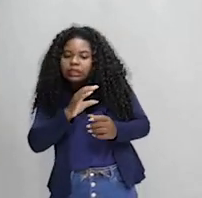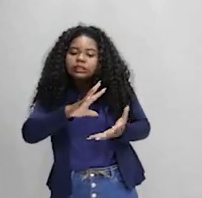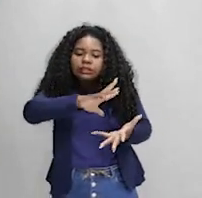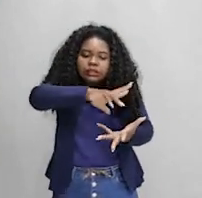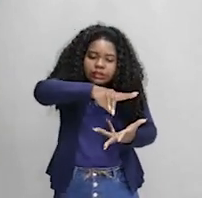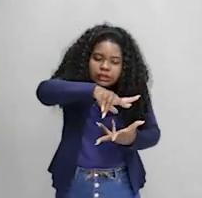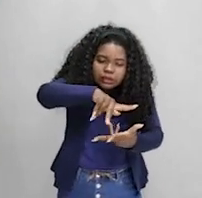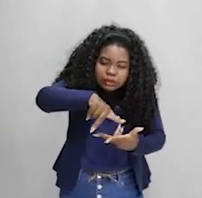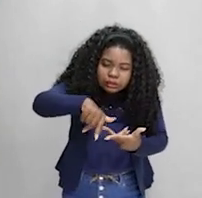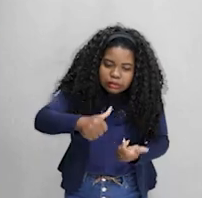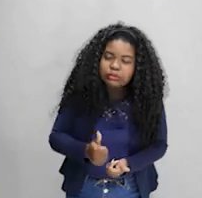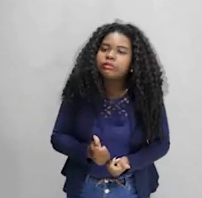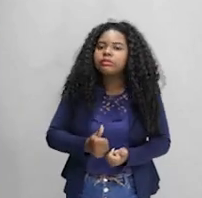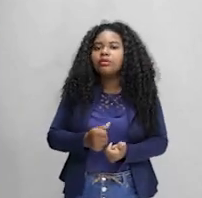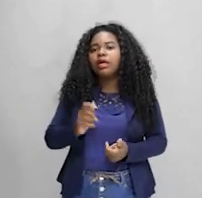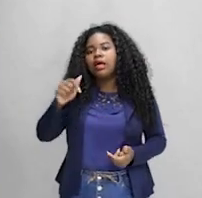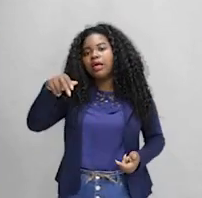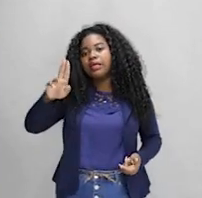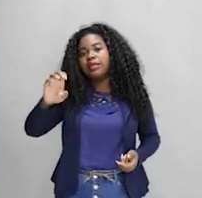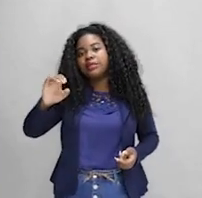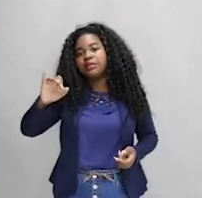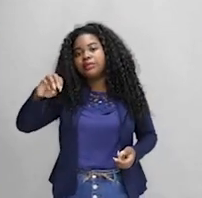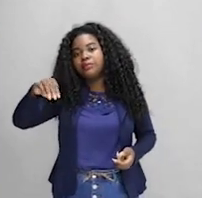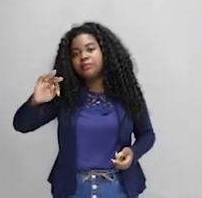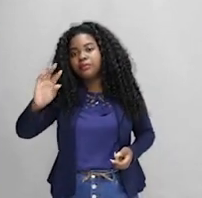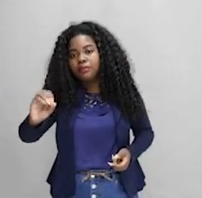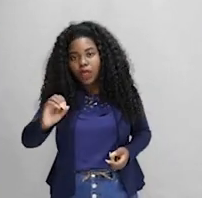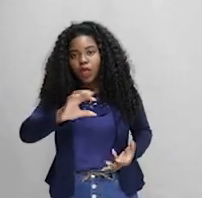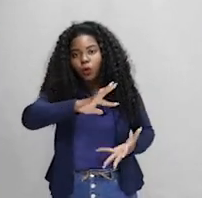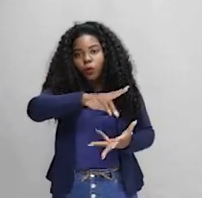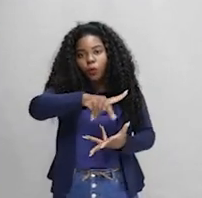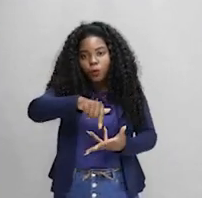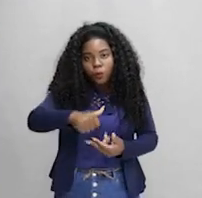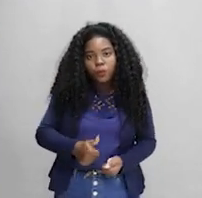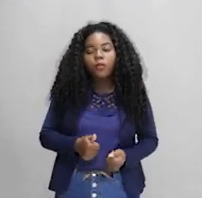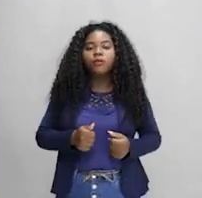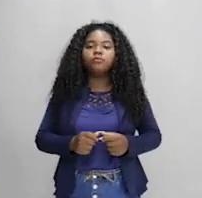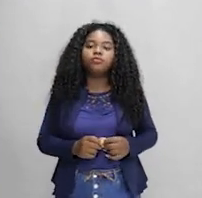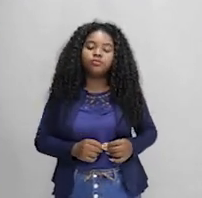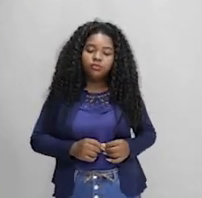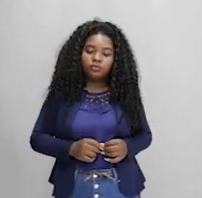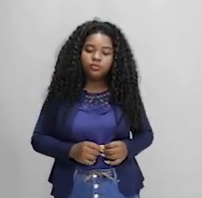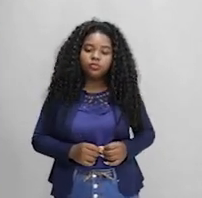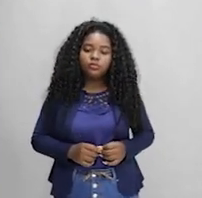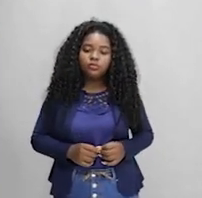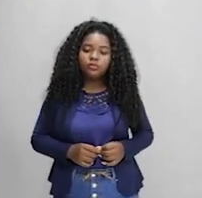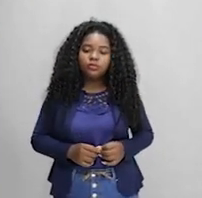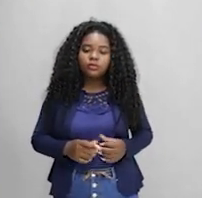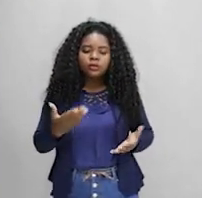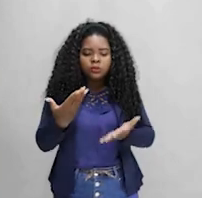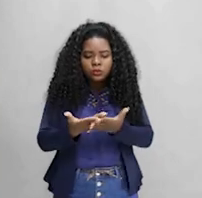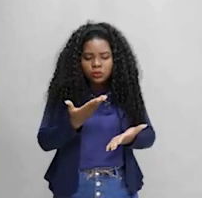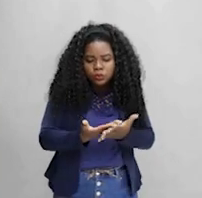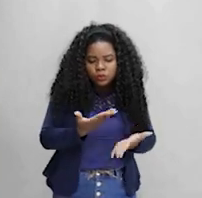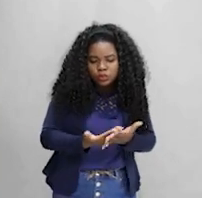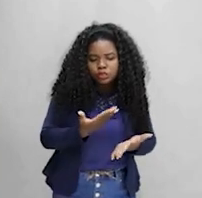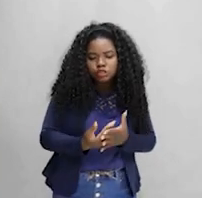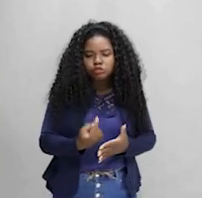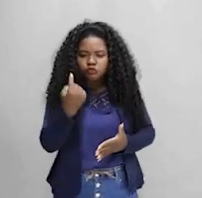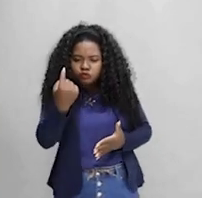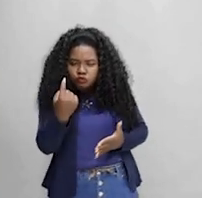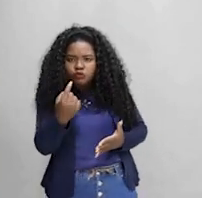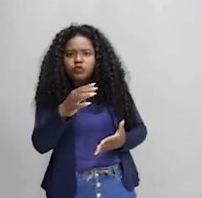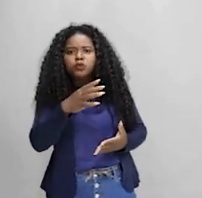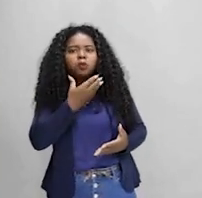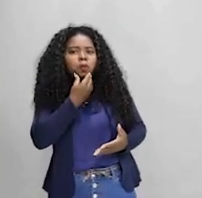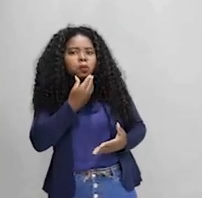quando o IPCC lança seus relatórios, o mundo todo fica de olho, atento, porque ali são estudos, não apenas de um cientista,